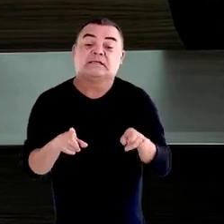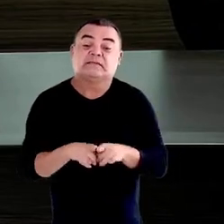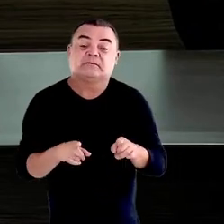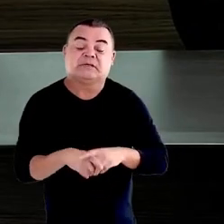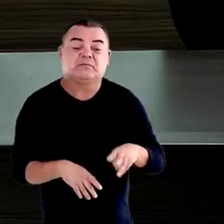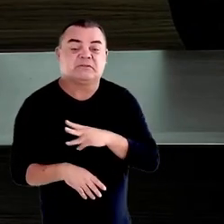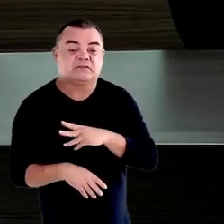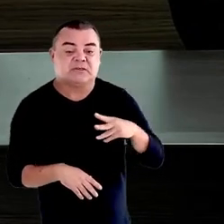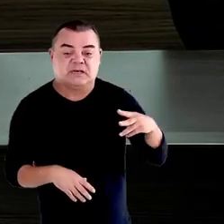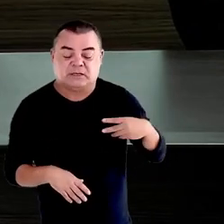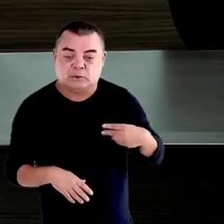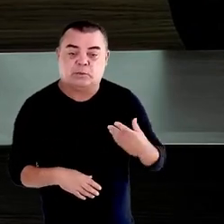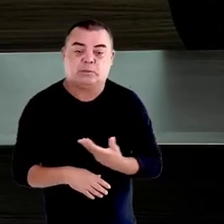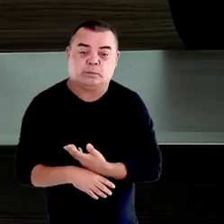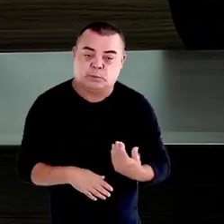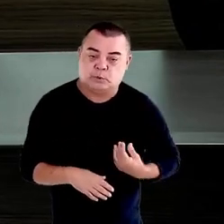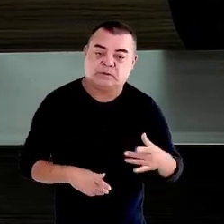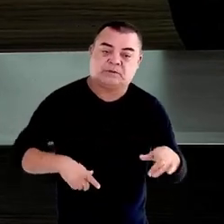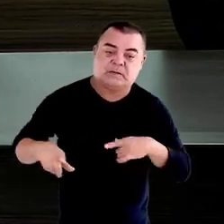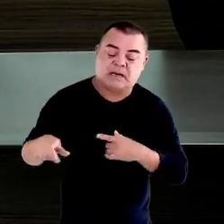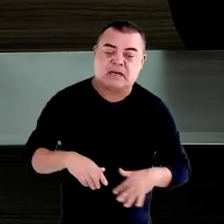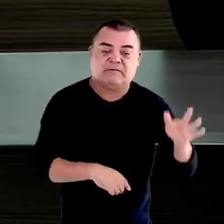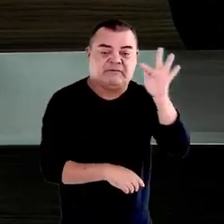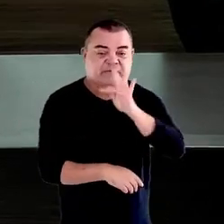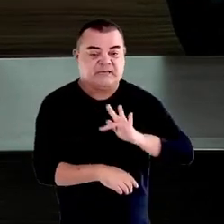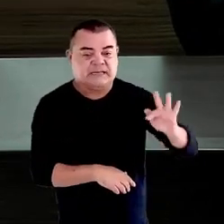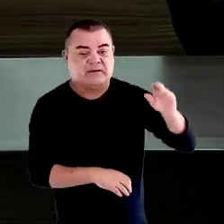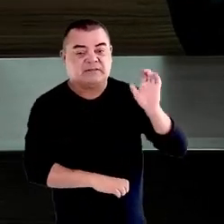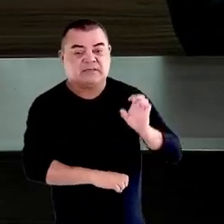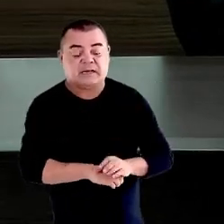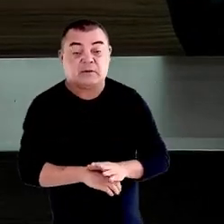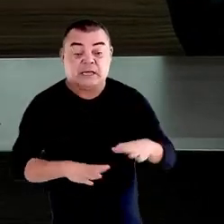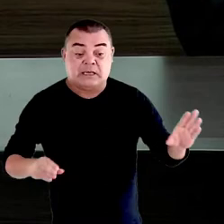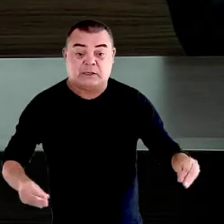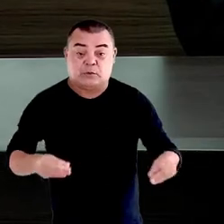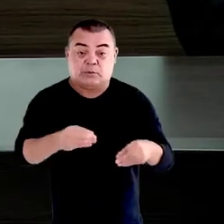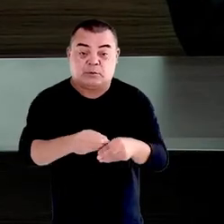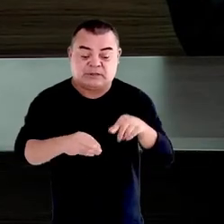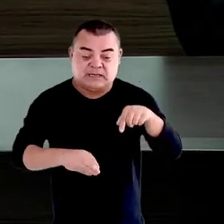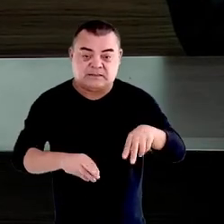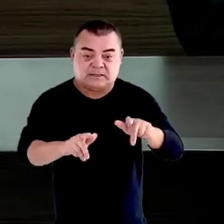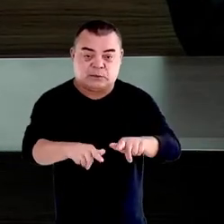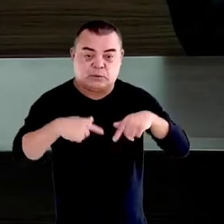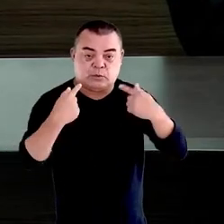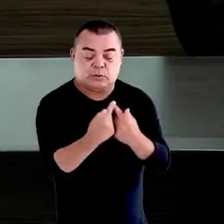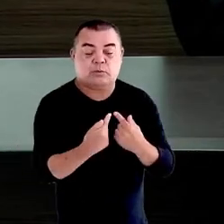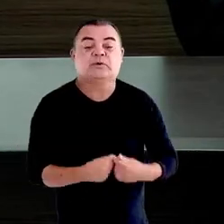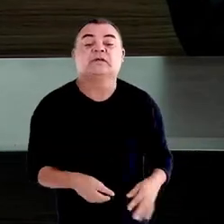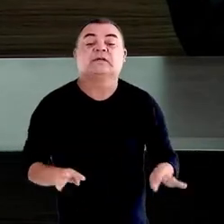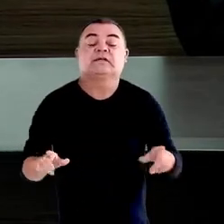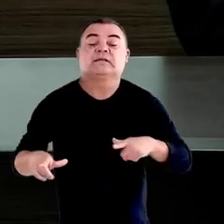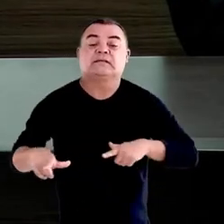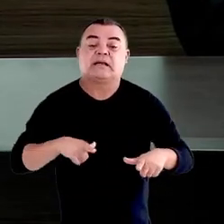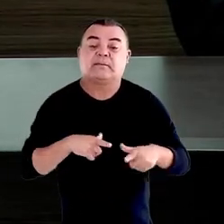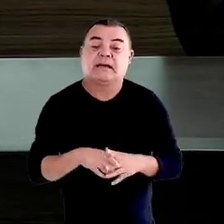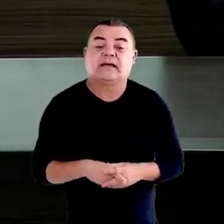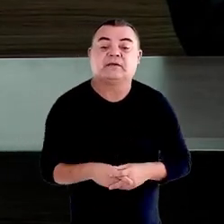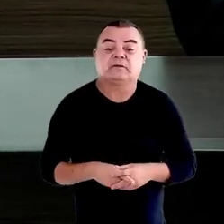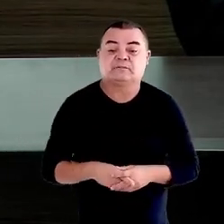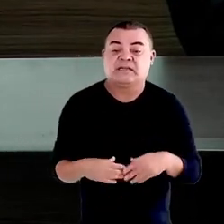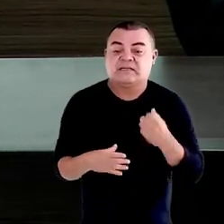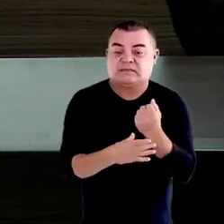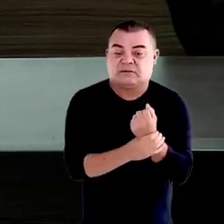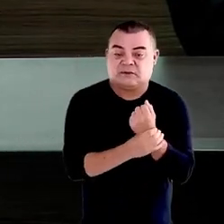trabalho federal e estadual, que compõem esse grupo de trabalho de segurança